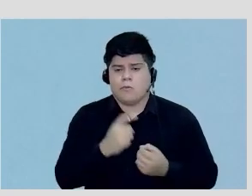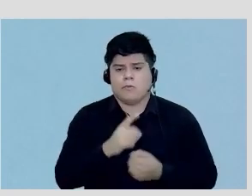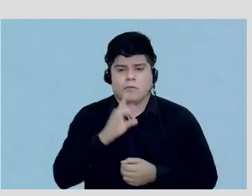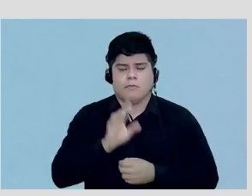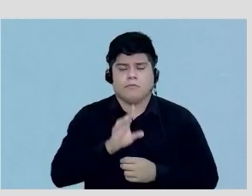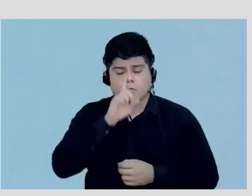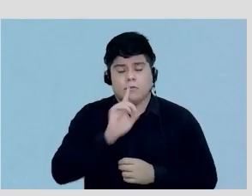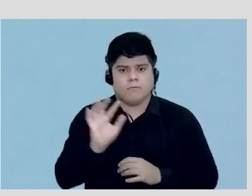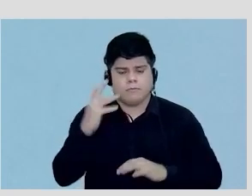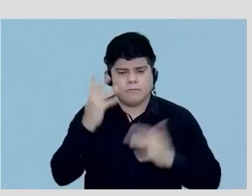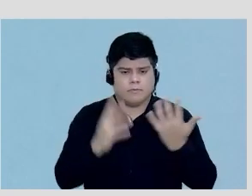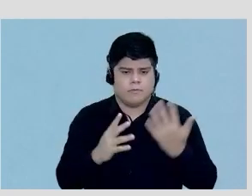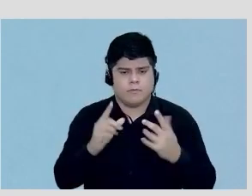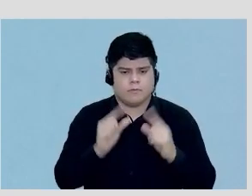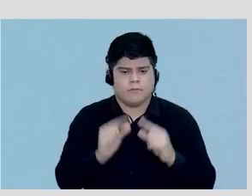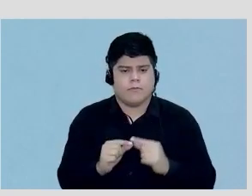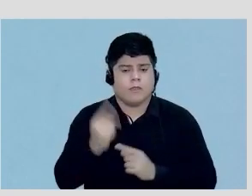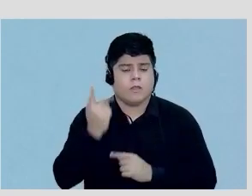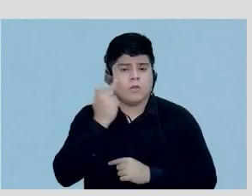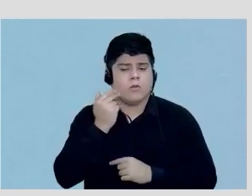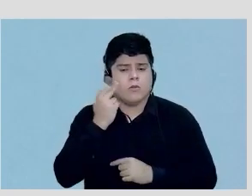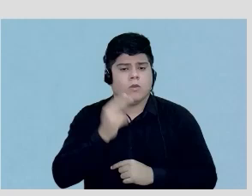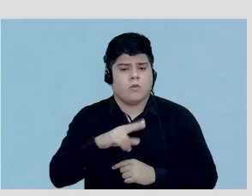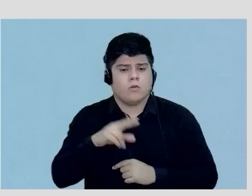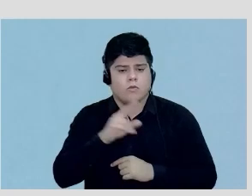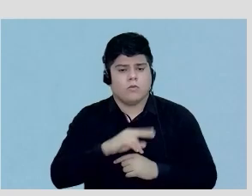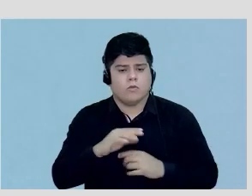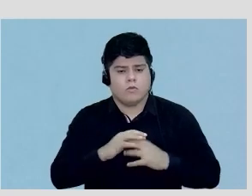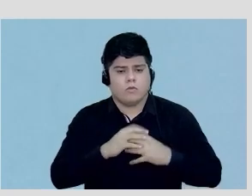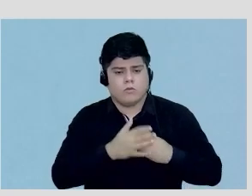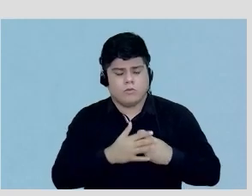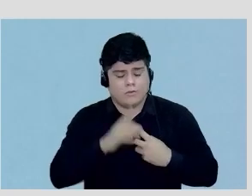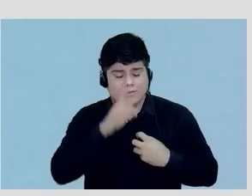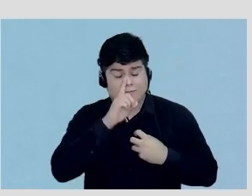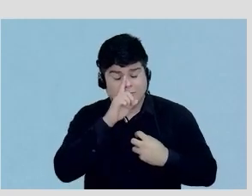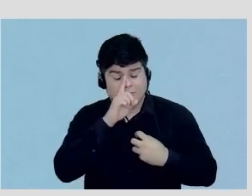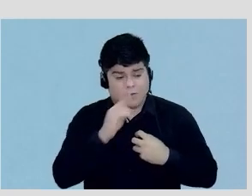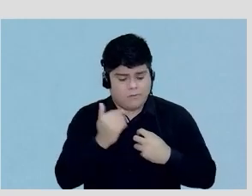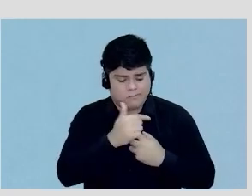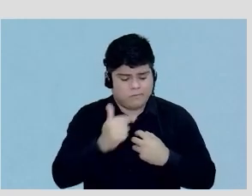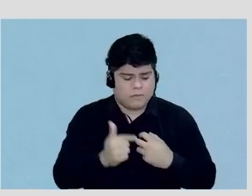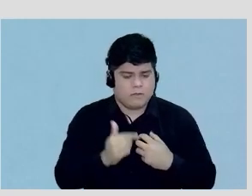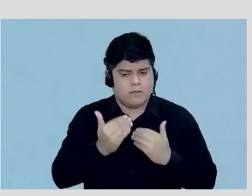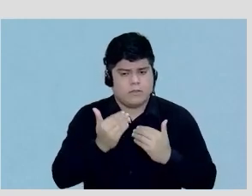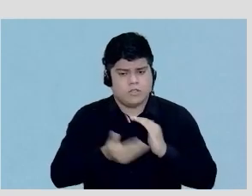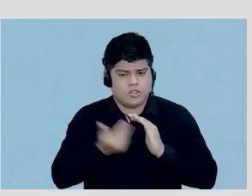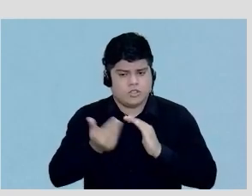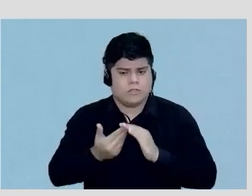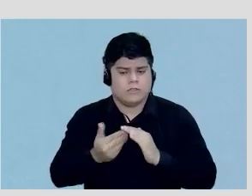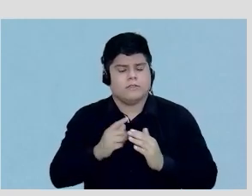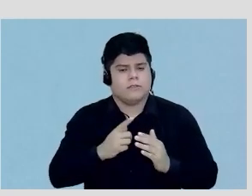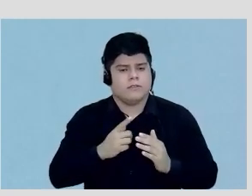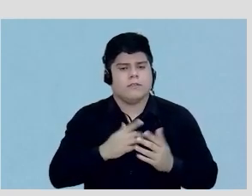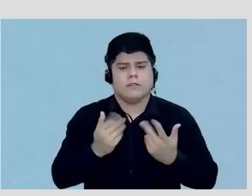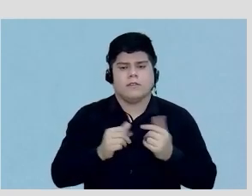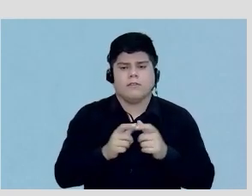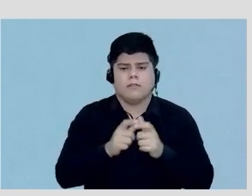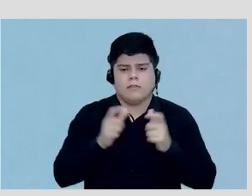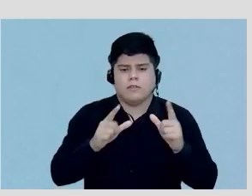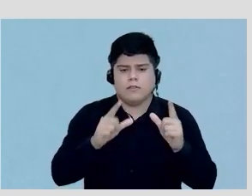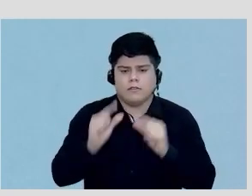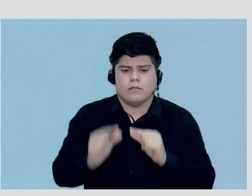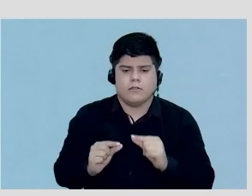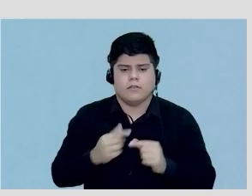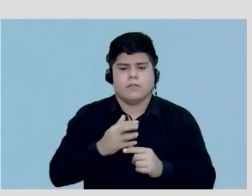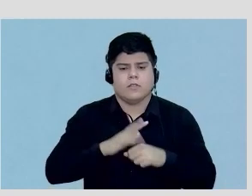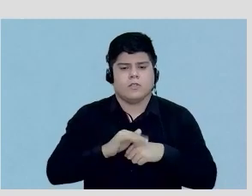ela quando está normal é útil para excluir uma anatomia coronariana de alto risco e quando reduzida prevê maior extensão em gravidade do fluxo